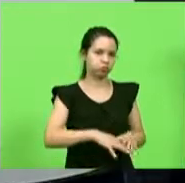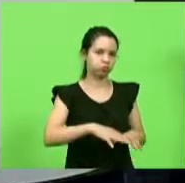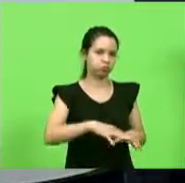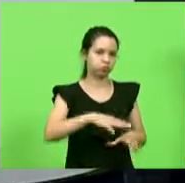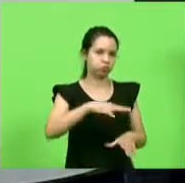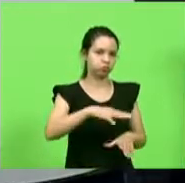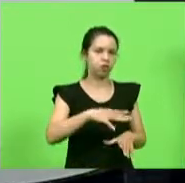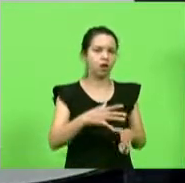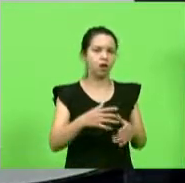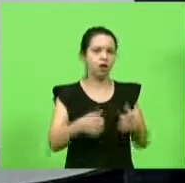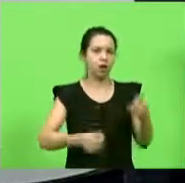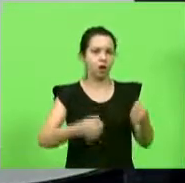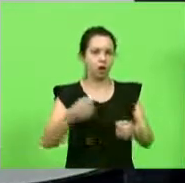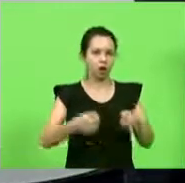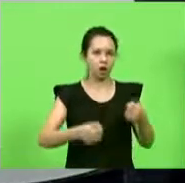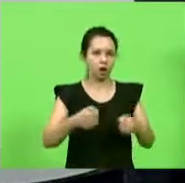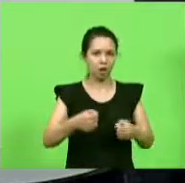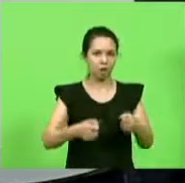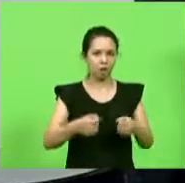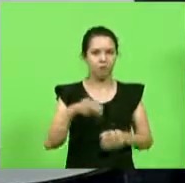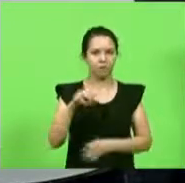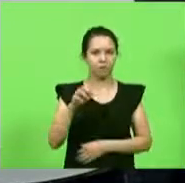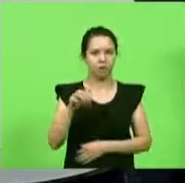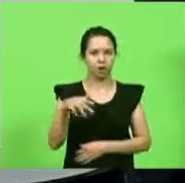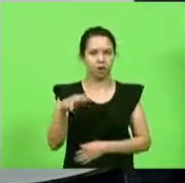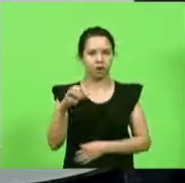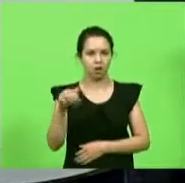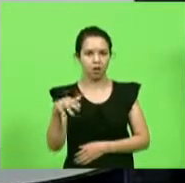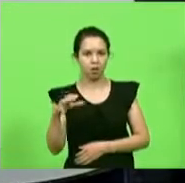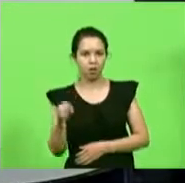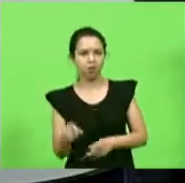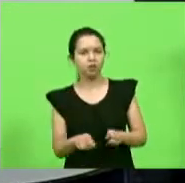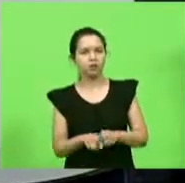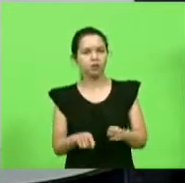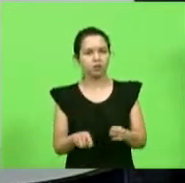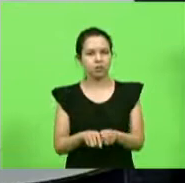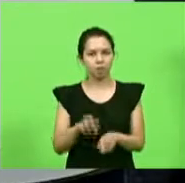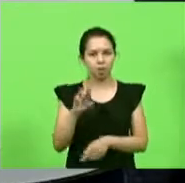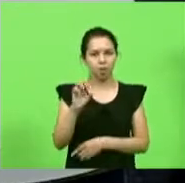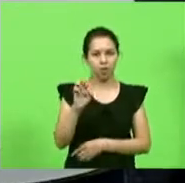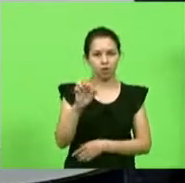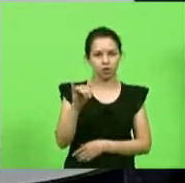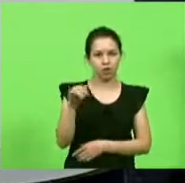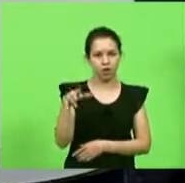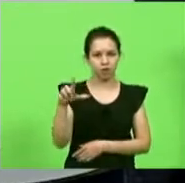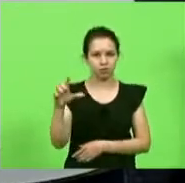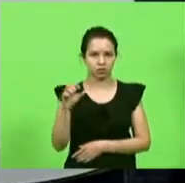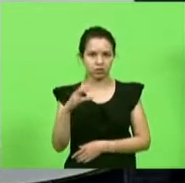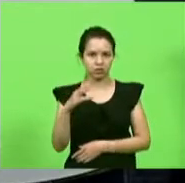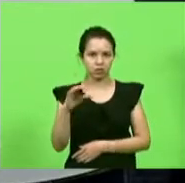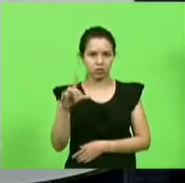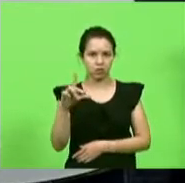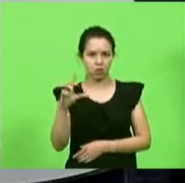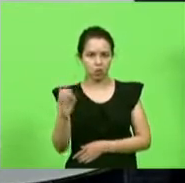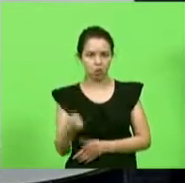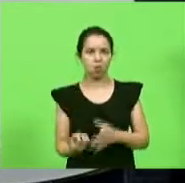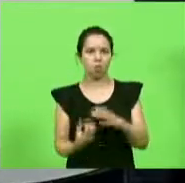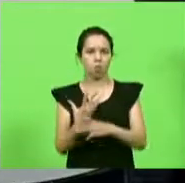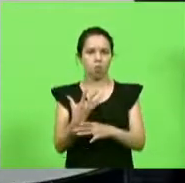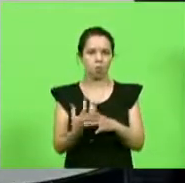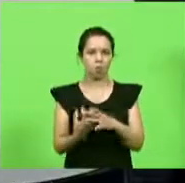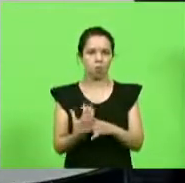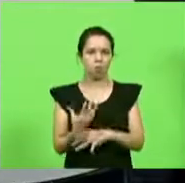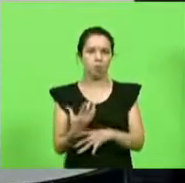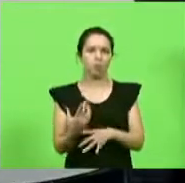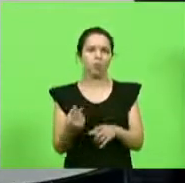temos a nossa Royal Ciclo maior fabricante de componentes